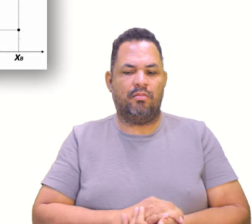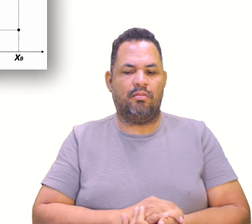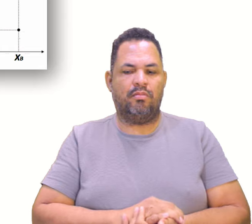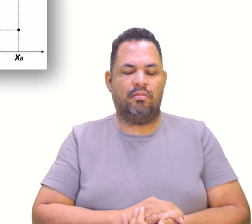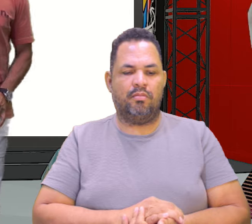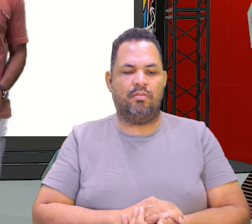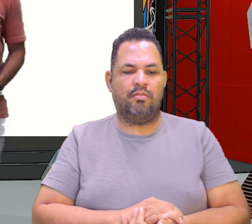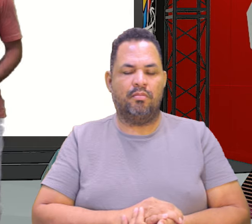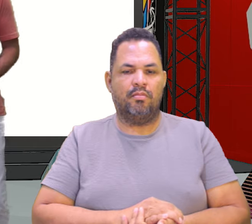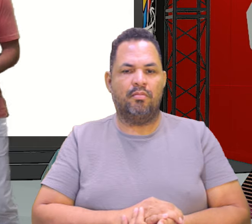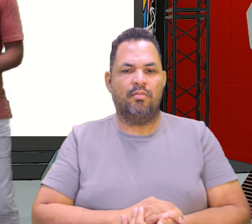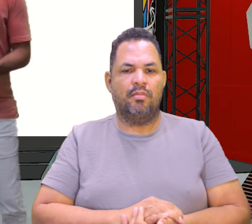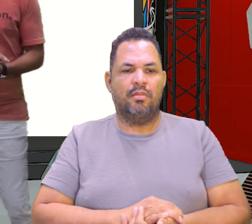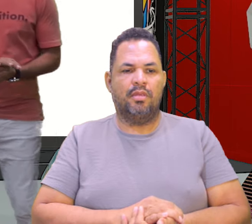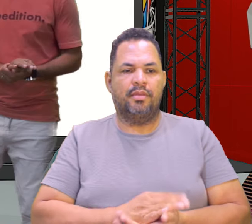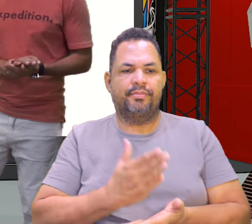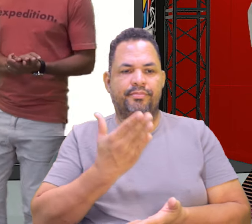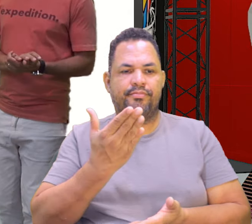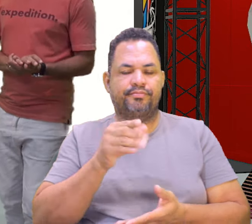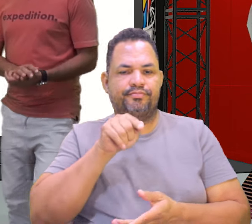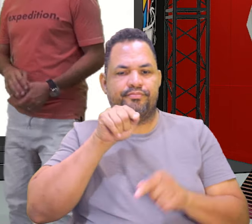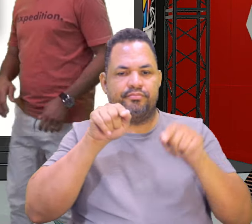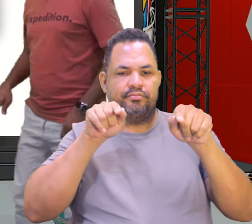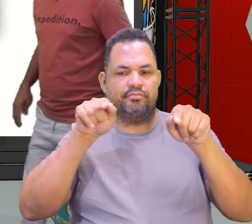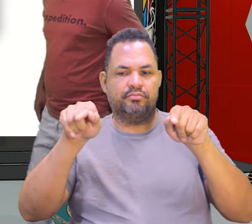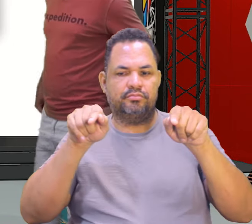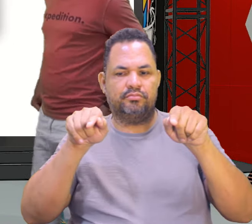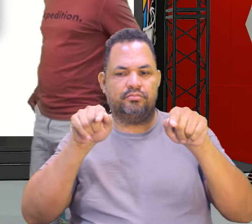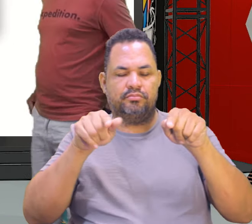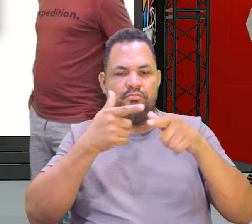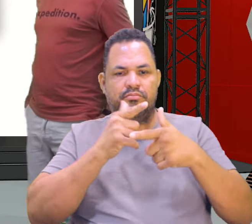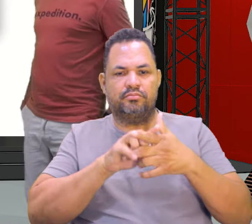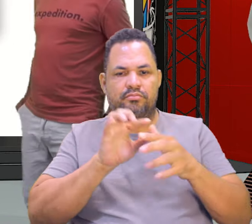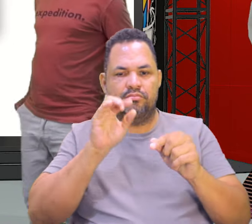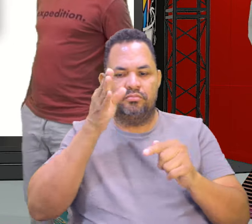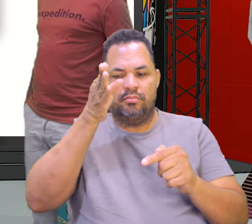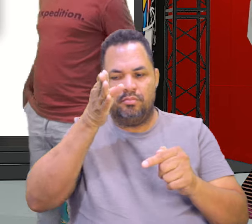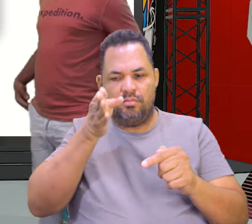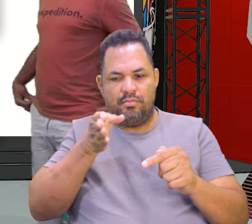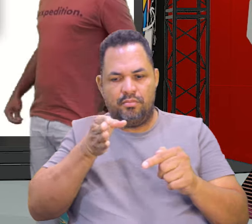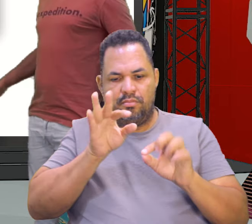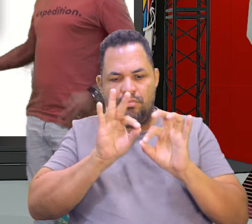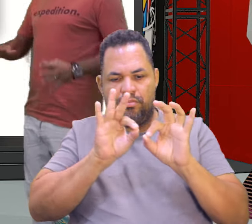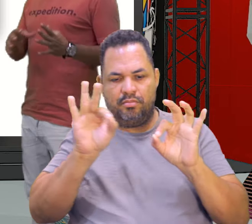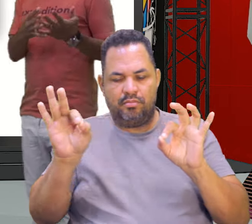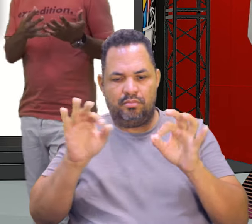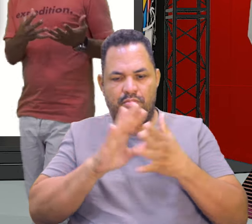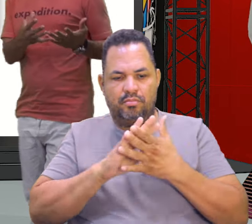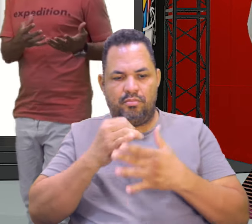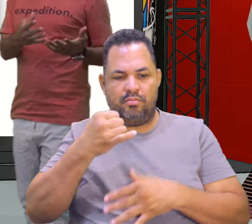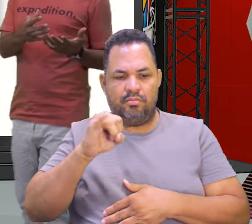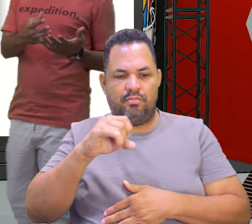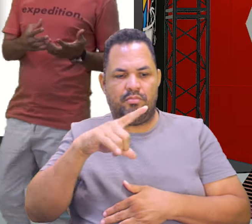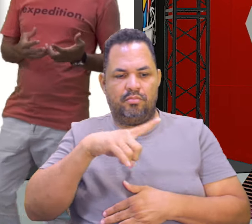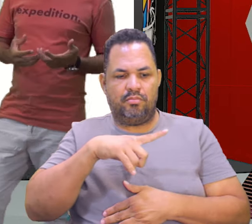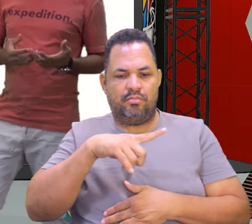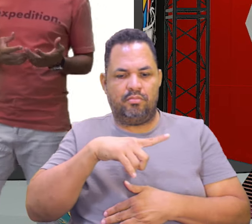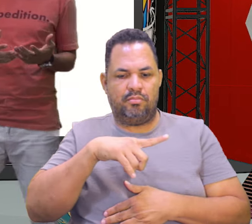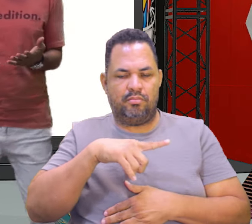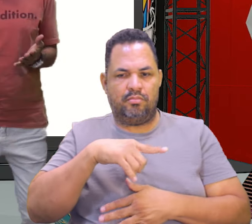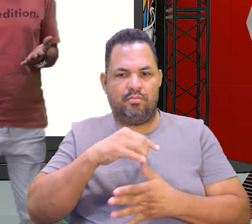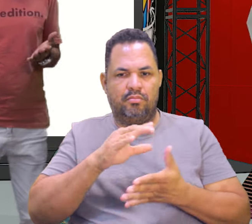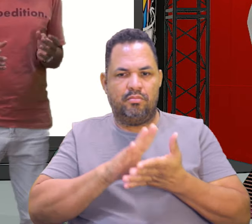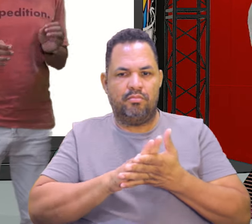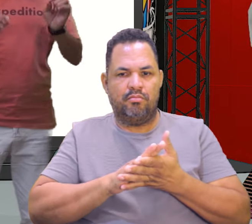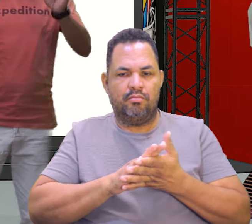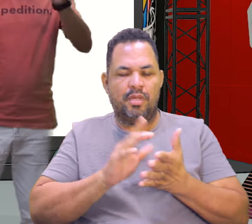e o Y médio. Ou seja, aquele ponto que divide um segmento de reta ao meio. Se eu estiver trabalhando com o